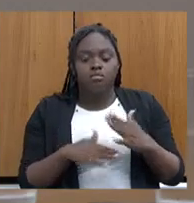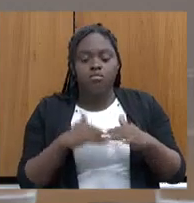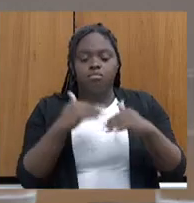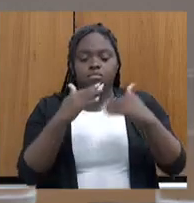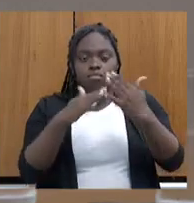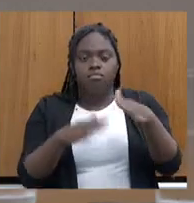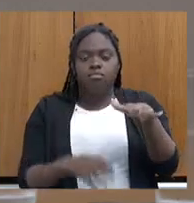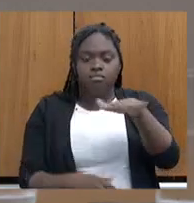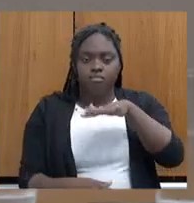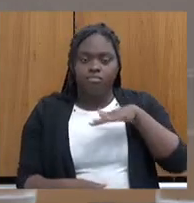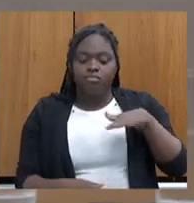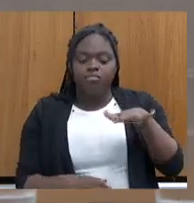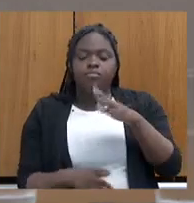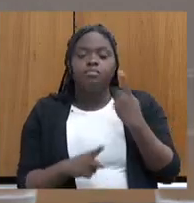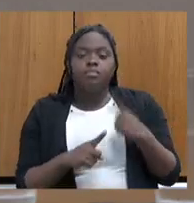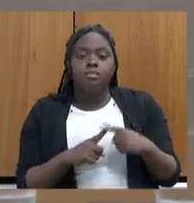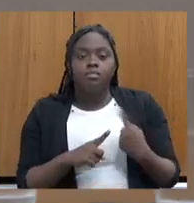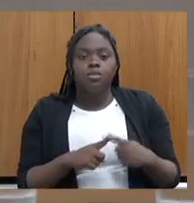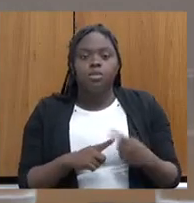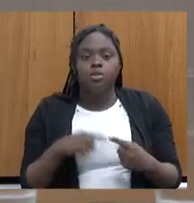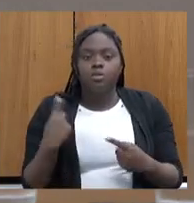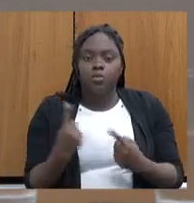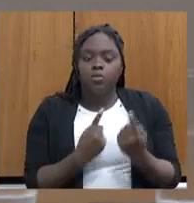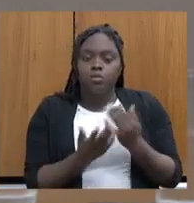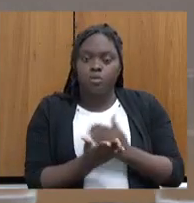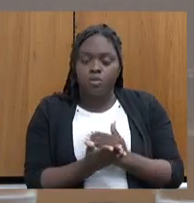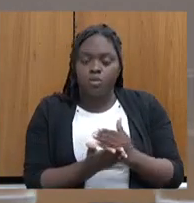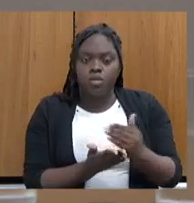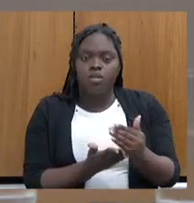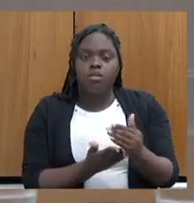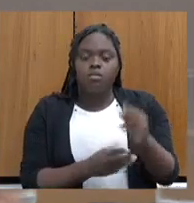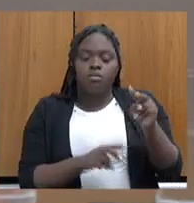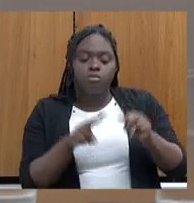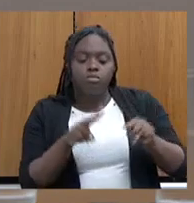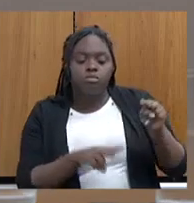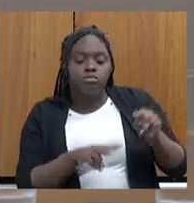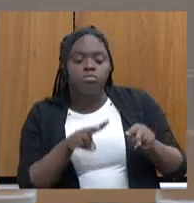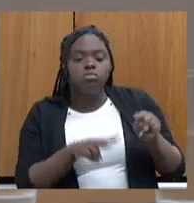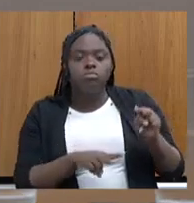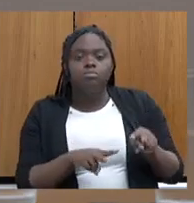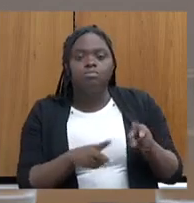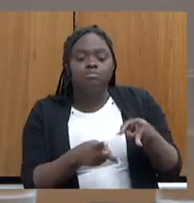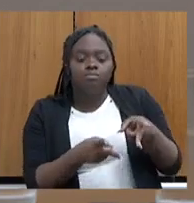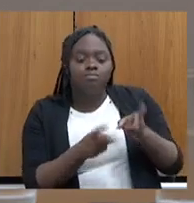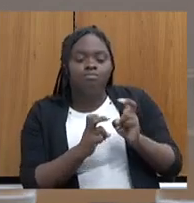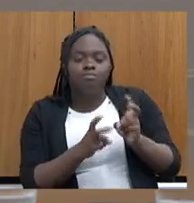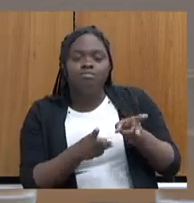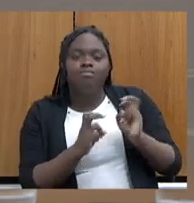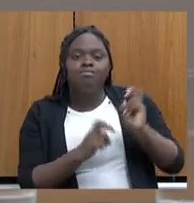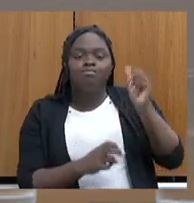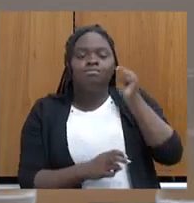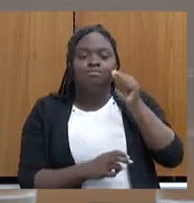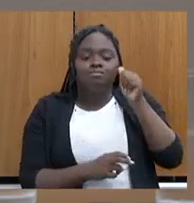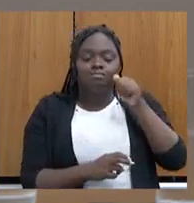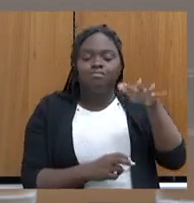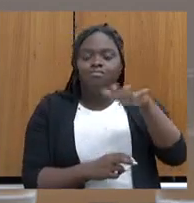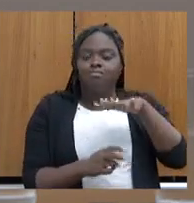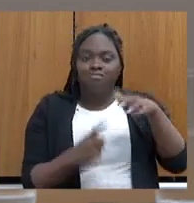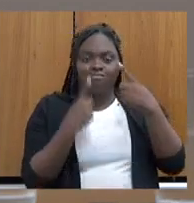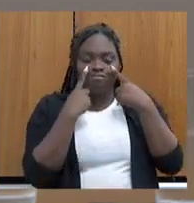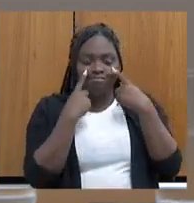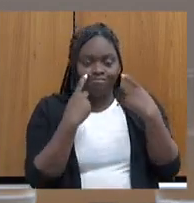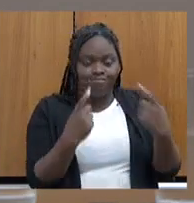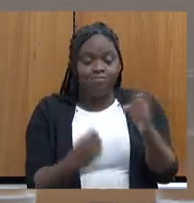gerais. Porque quando nós começamos a fazer o diagnóstico, nós começamos a ver que tem muitas mulheres em violência. Se o